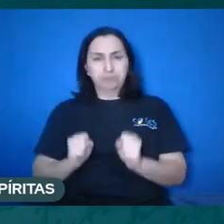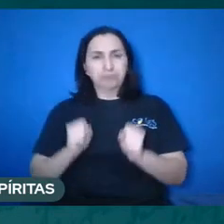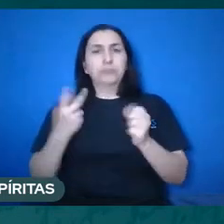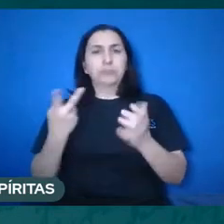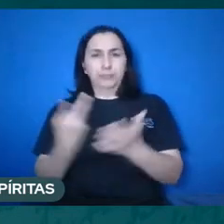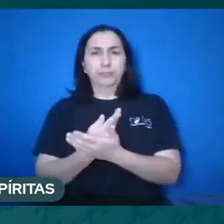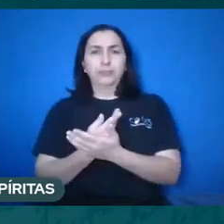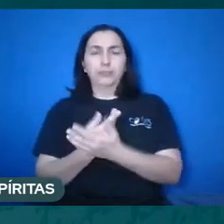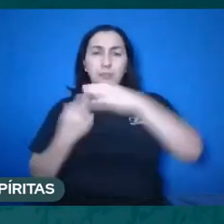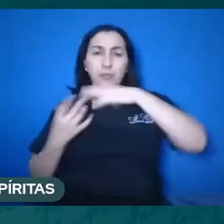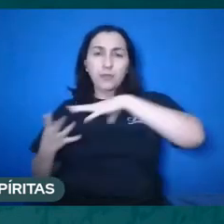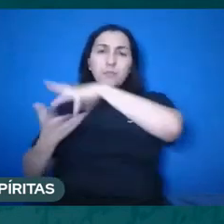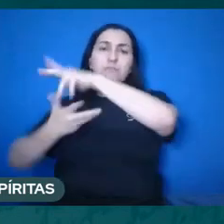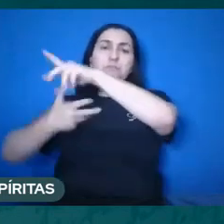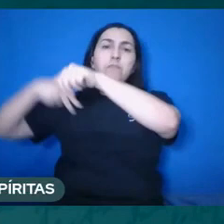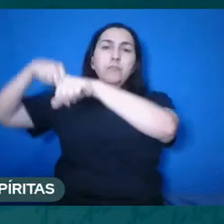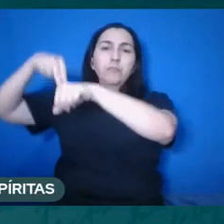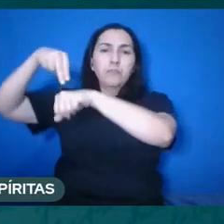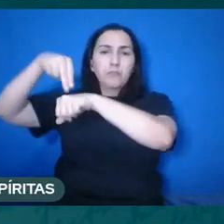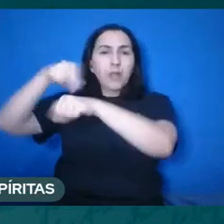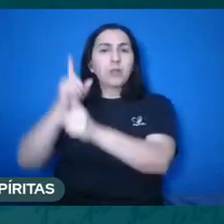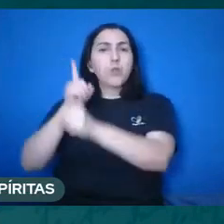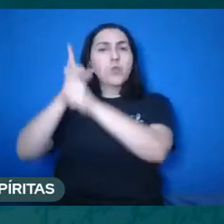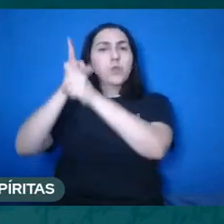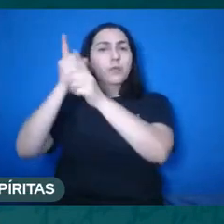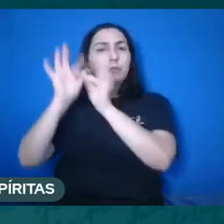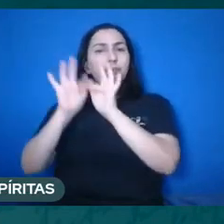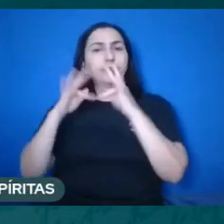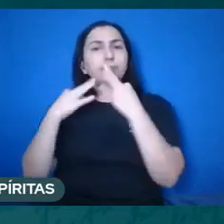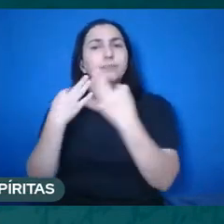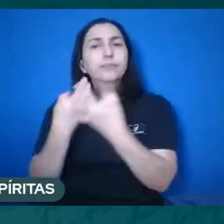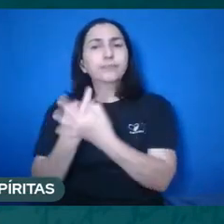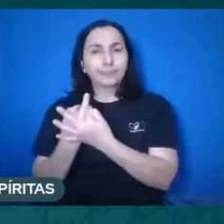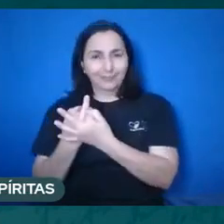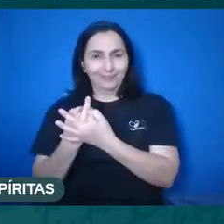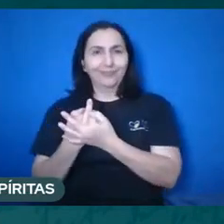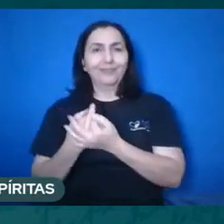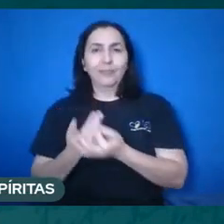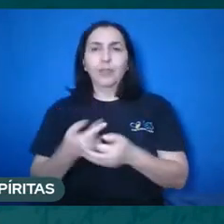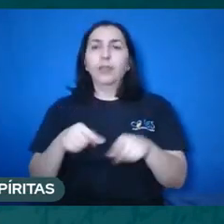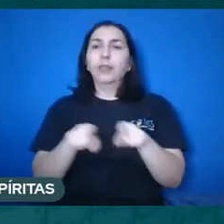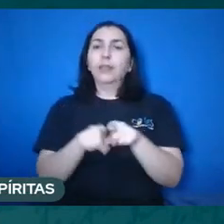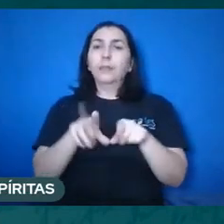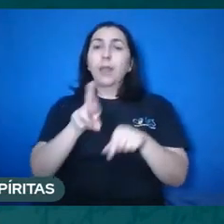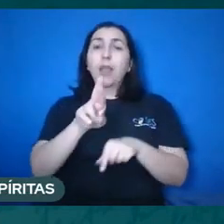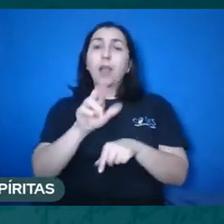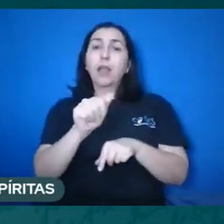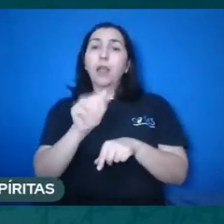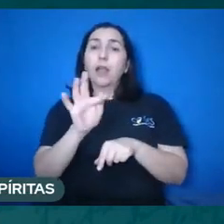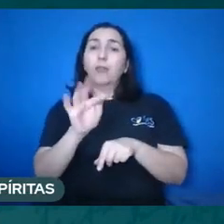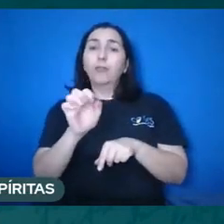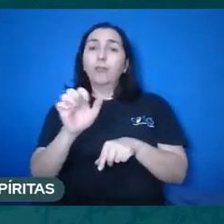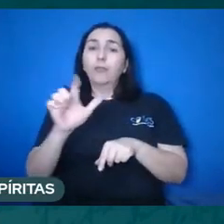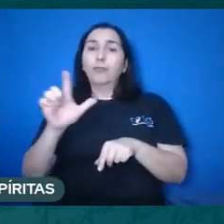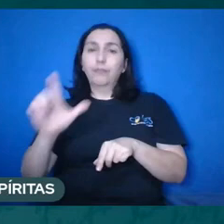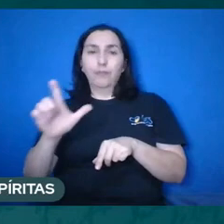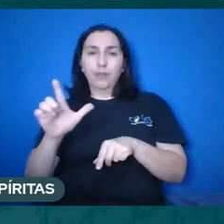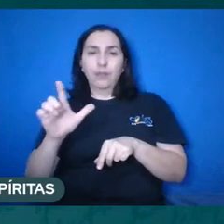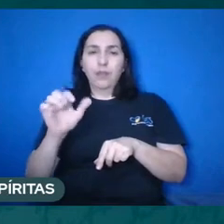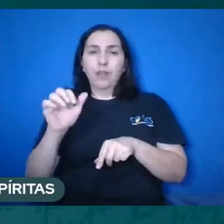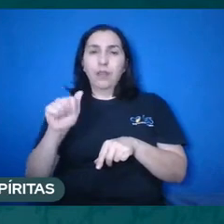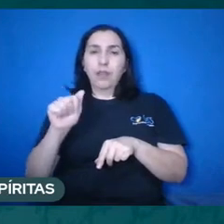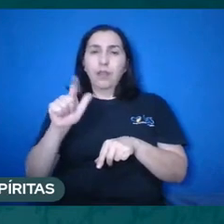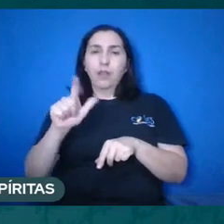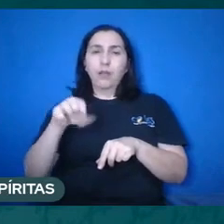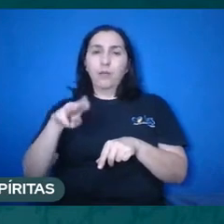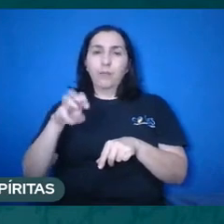antes de a gente dar segmento. Foi feita pelo Rafael Oliveira, Almeida, 2206. Ele disse que